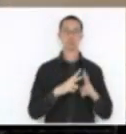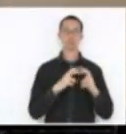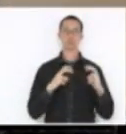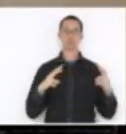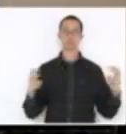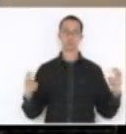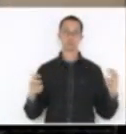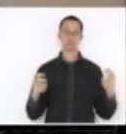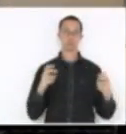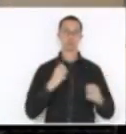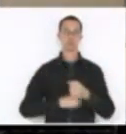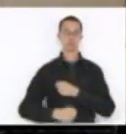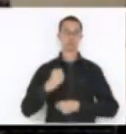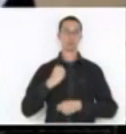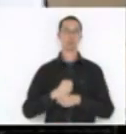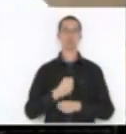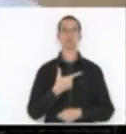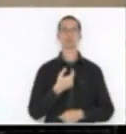2015.